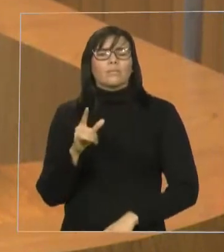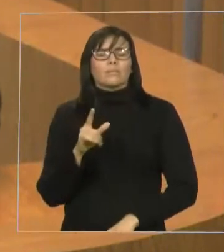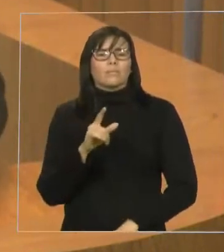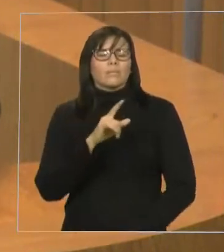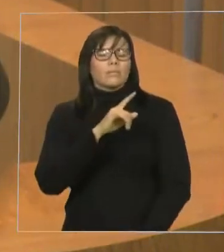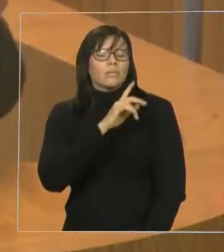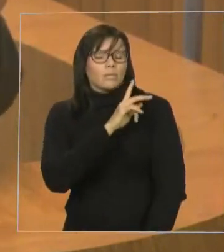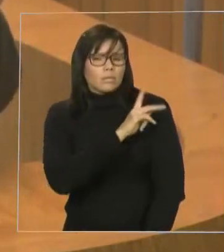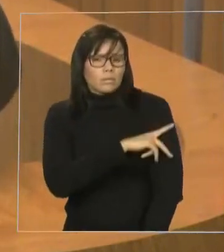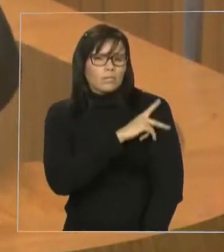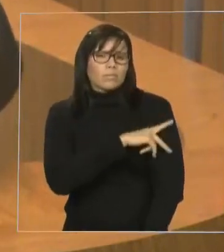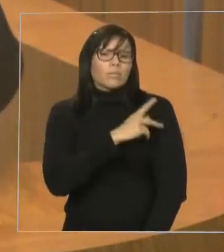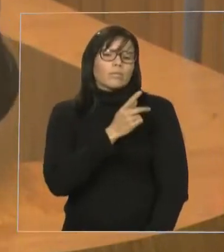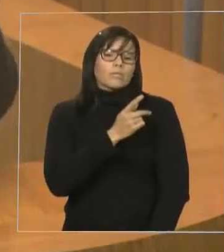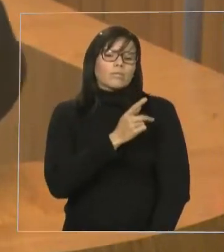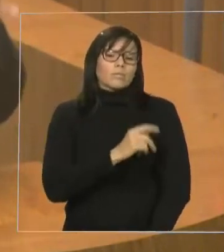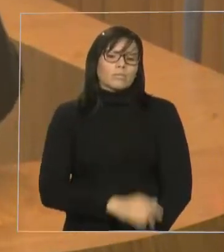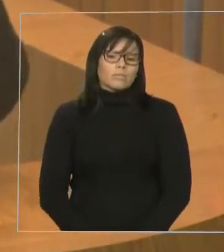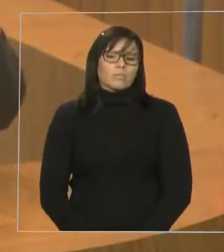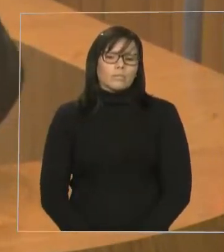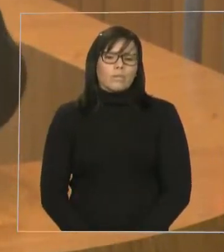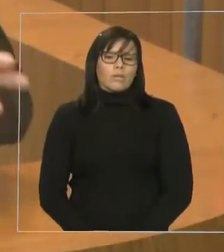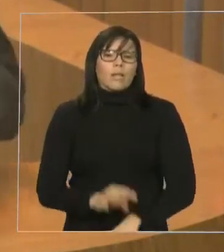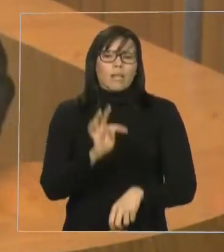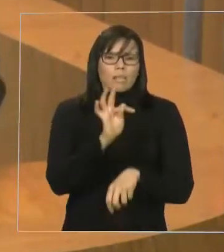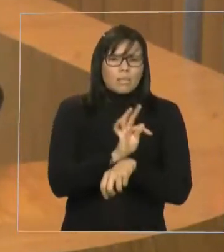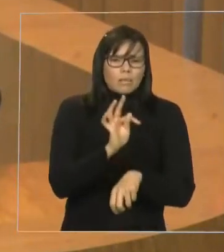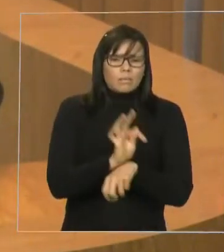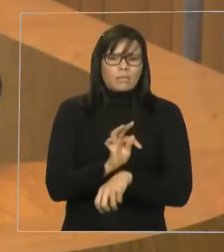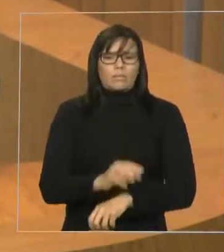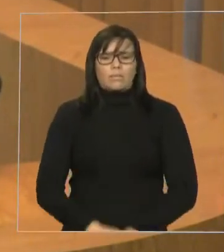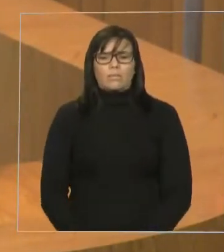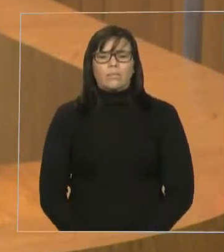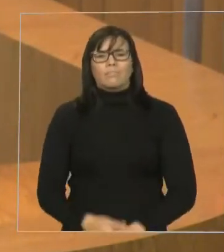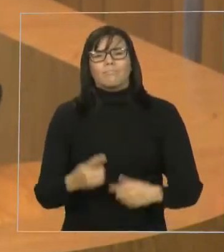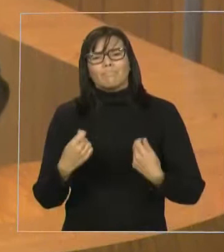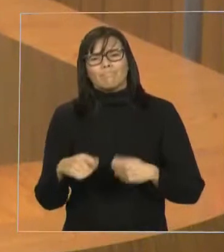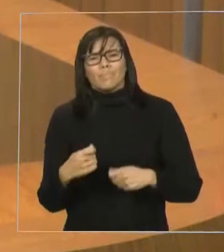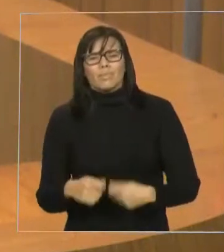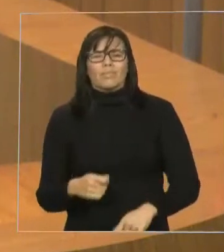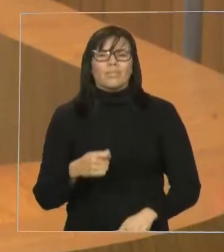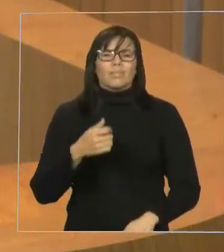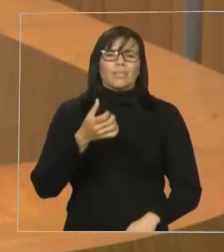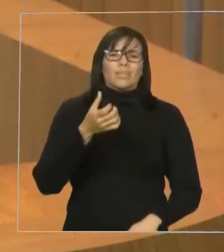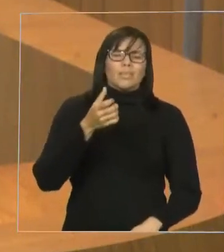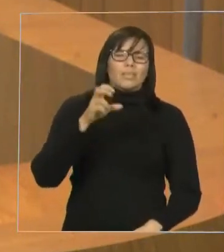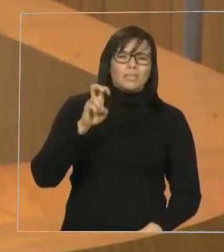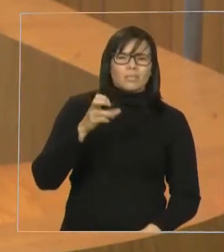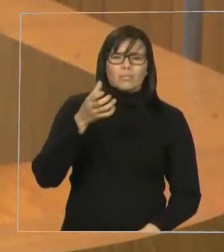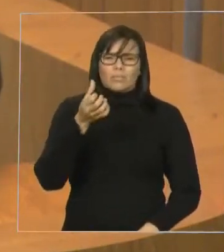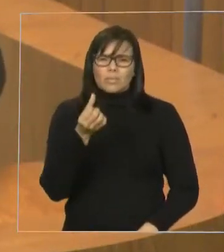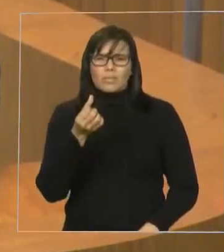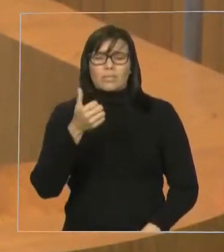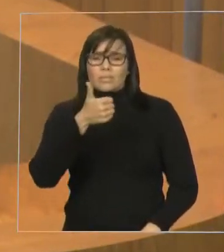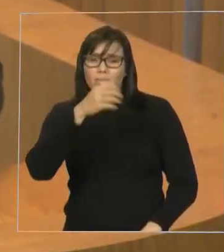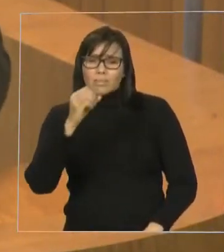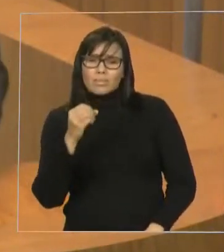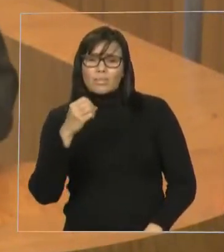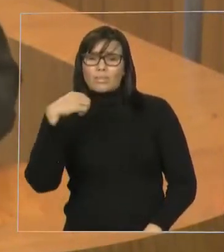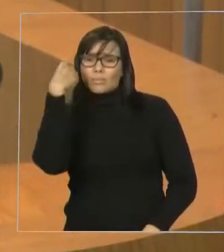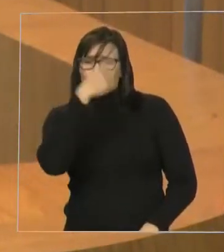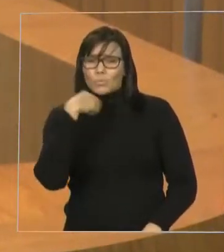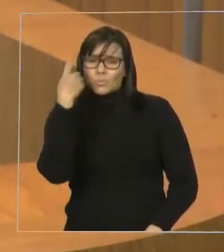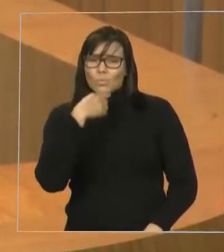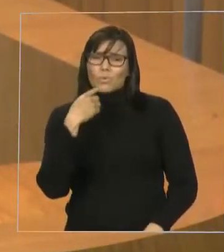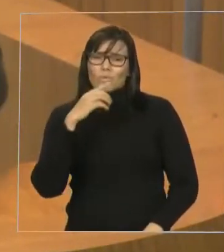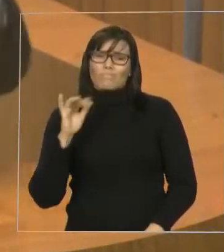você gasta às vezes cinco, seis, dez, doze horas de viagem para sair de Imperatriz. Então, o descaso com